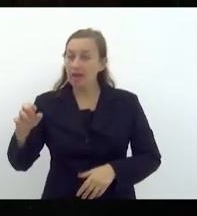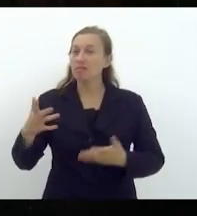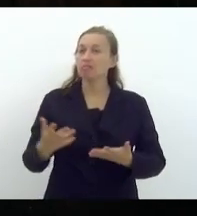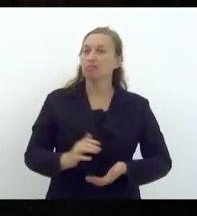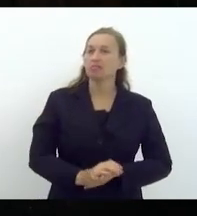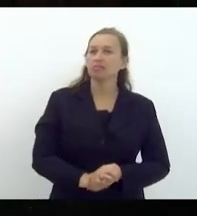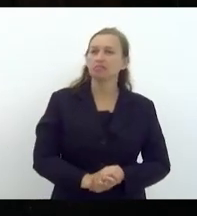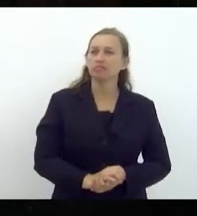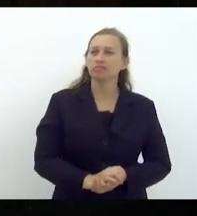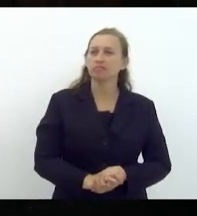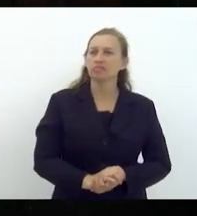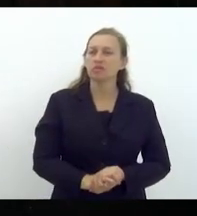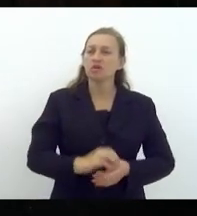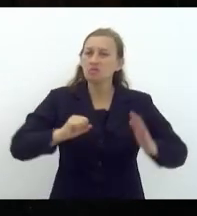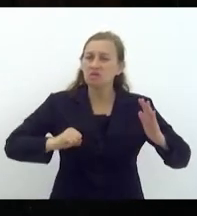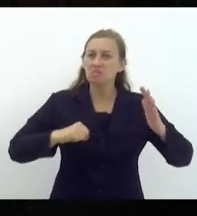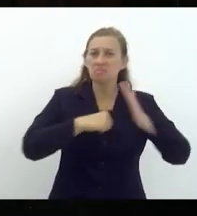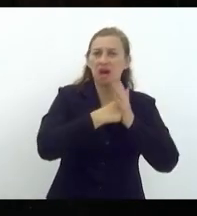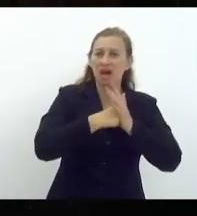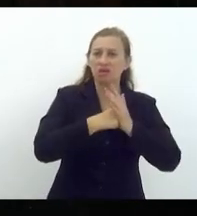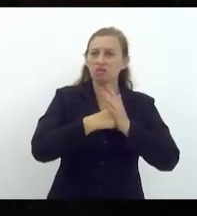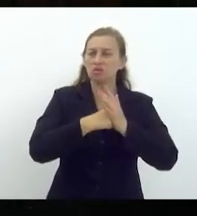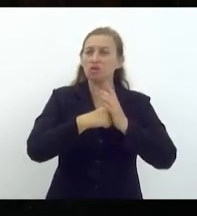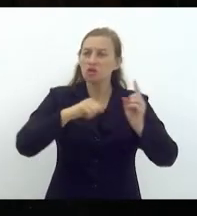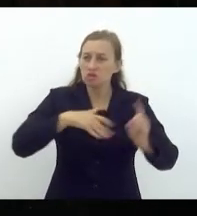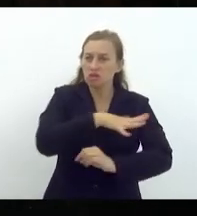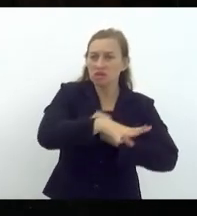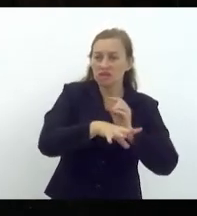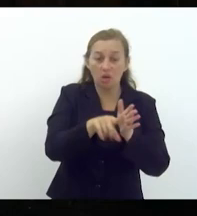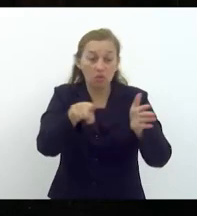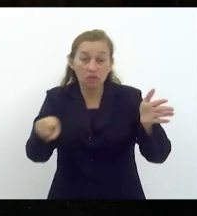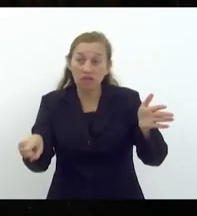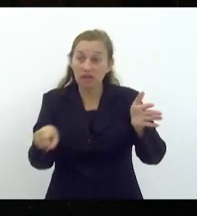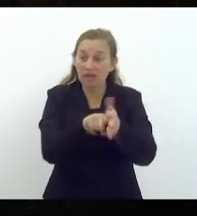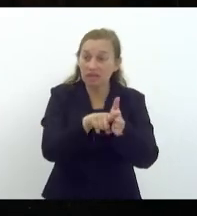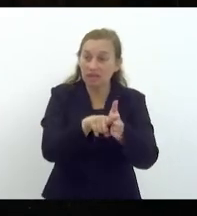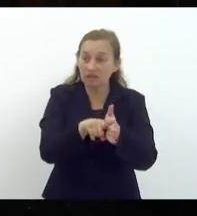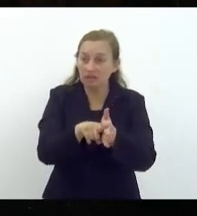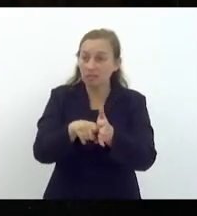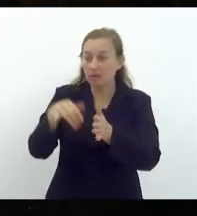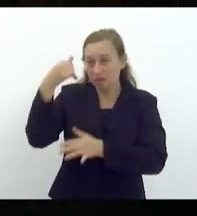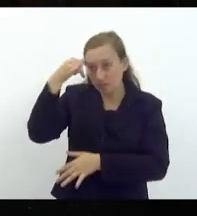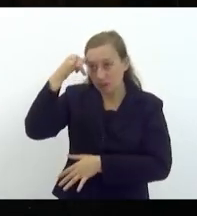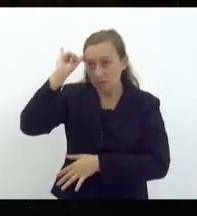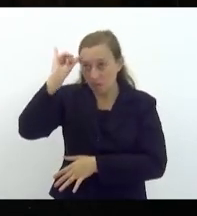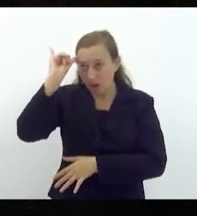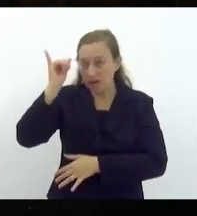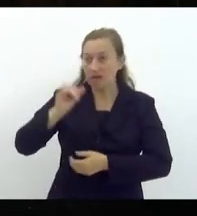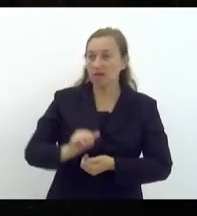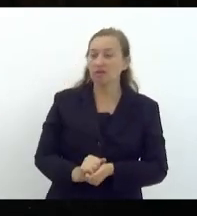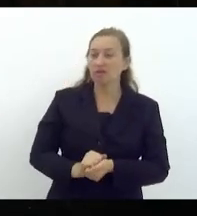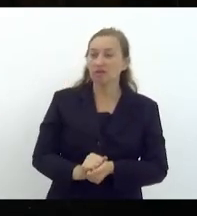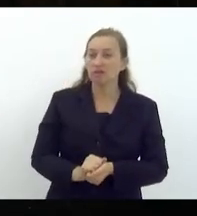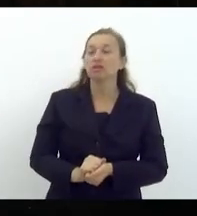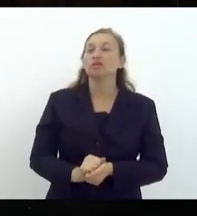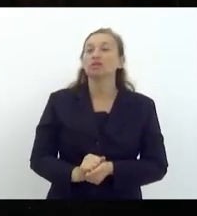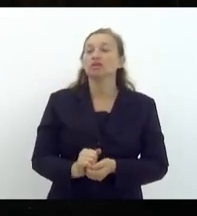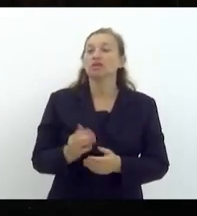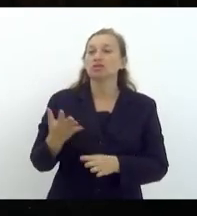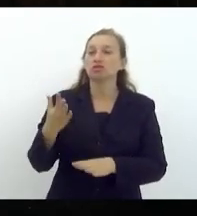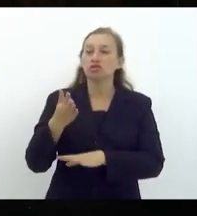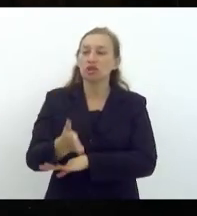grande impacto social, econômico negativo para a pecuária fluminense. E os impactos diretos são